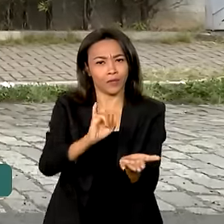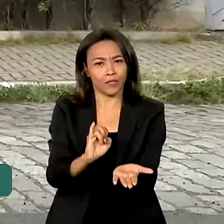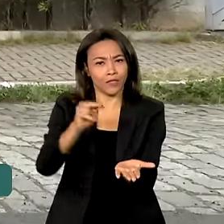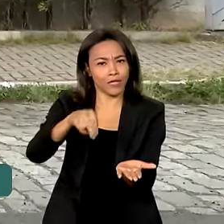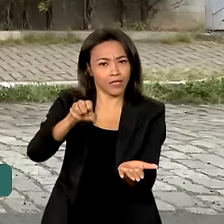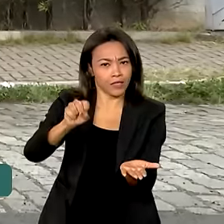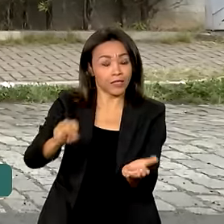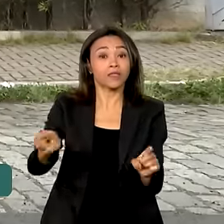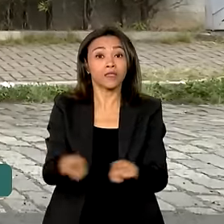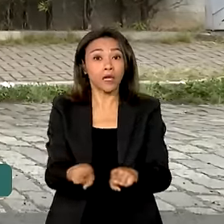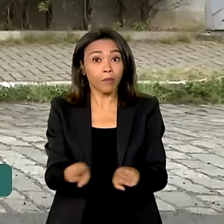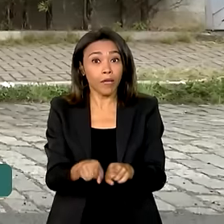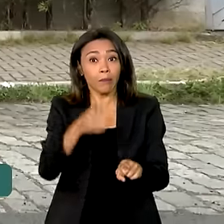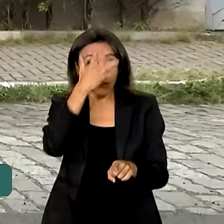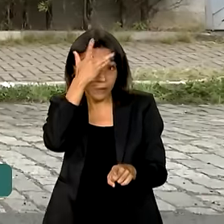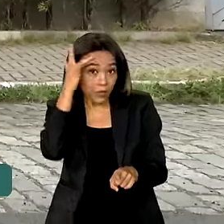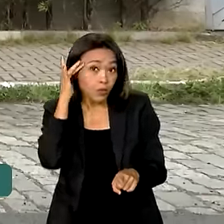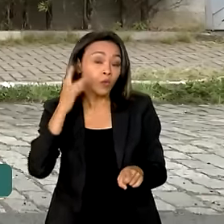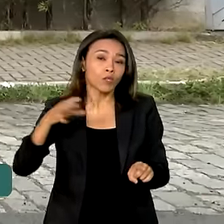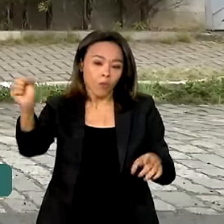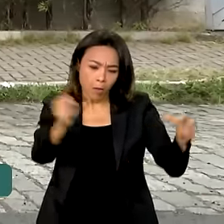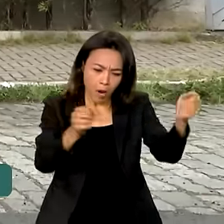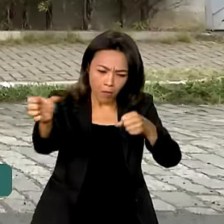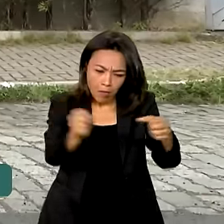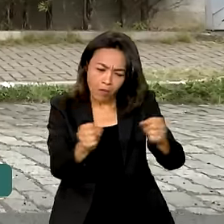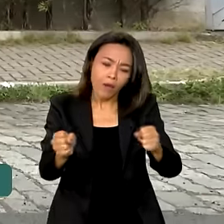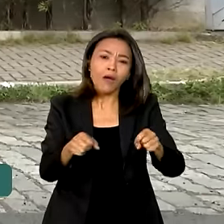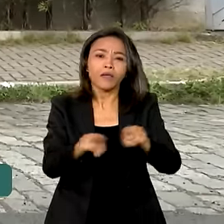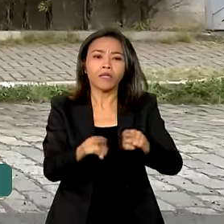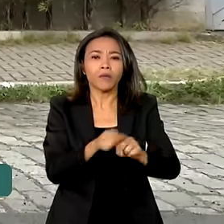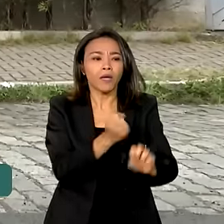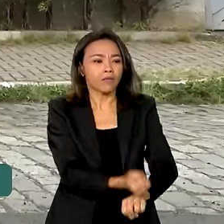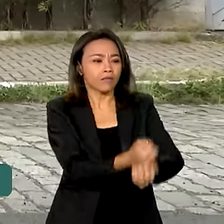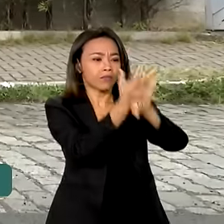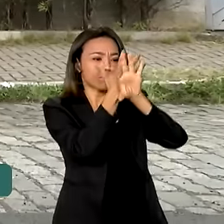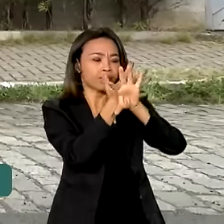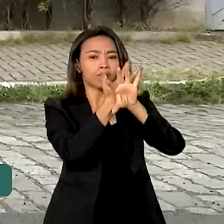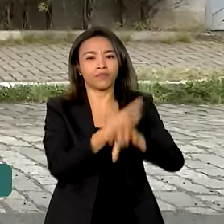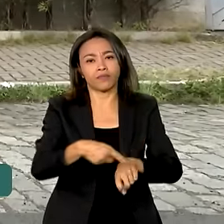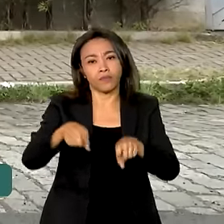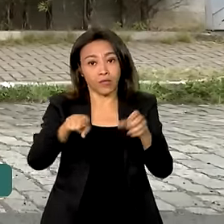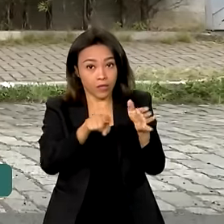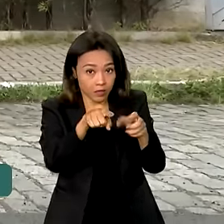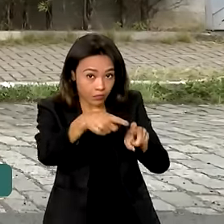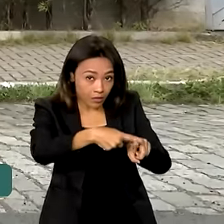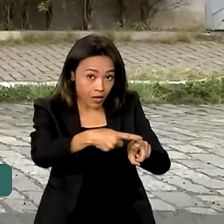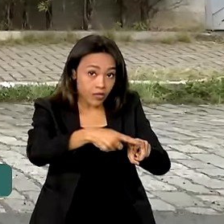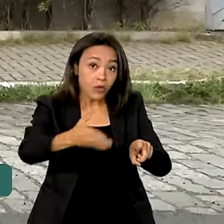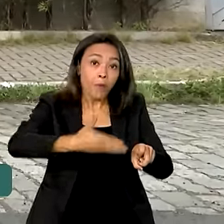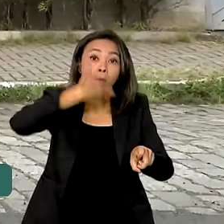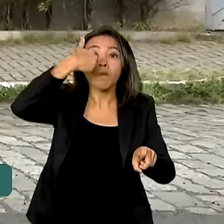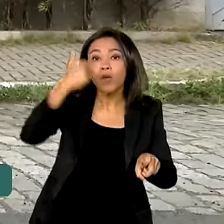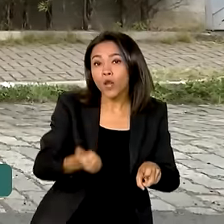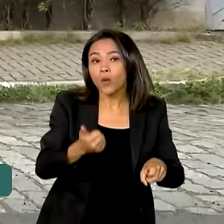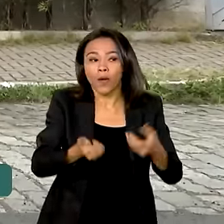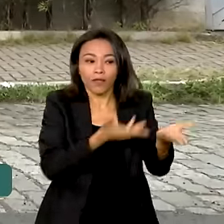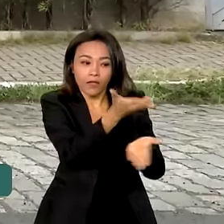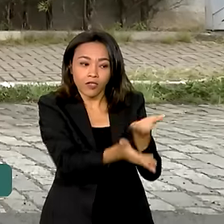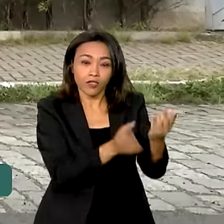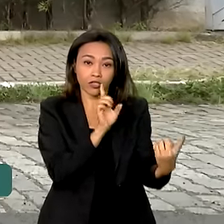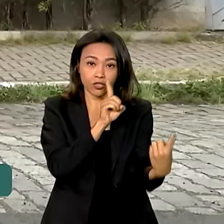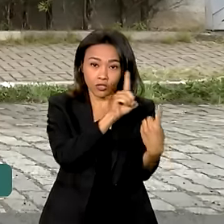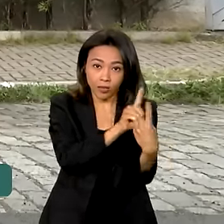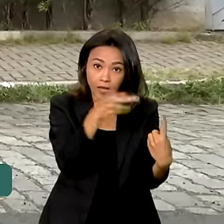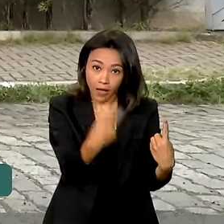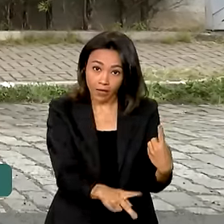mutirões e teleperícia também contribuíram para a melhora do atendimento. Aqui no estado de São Paulo, são 210